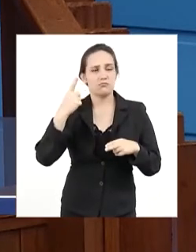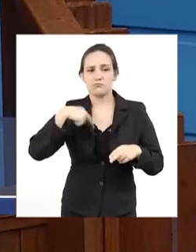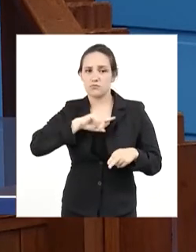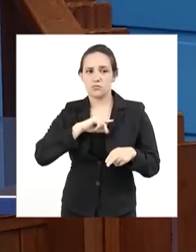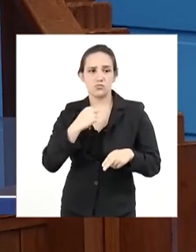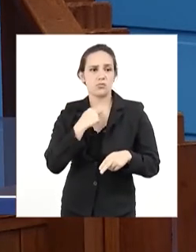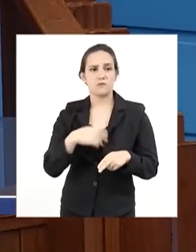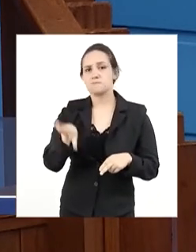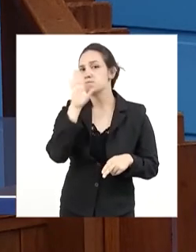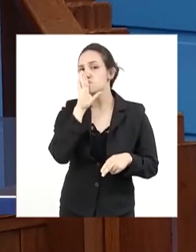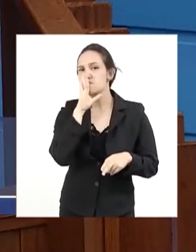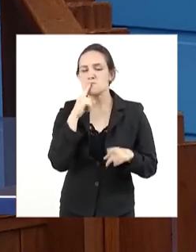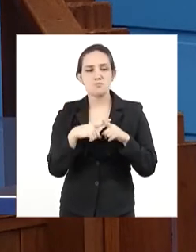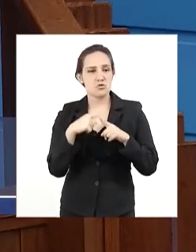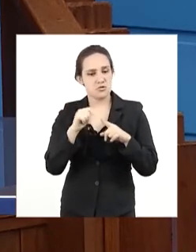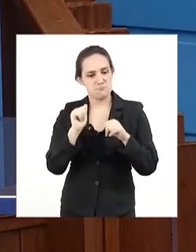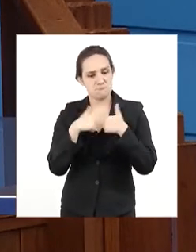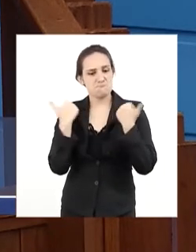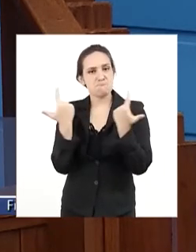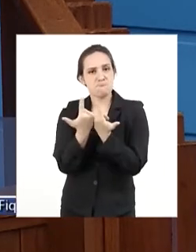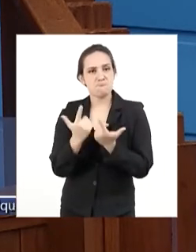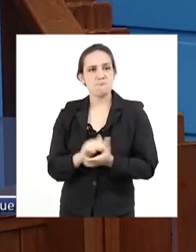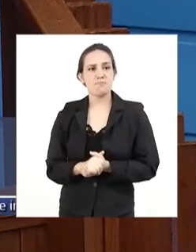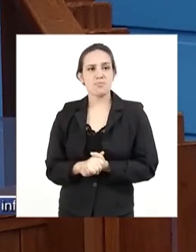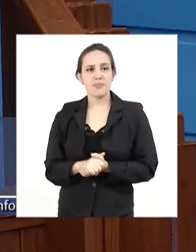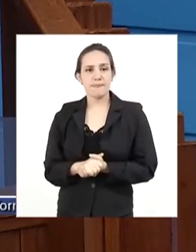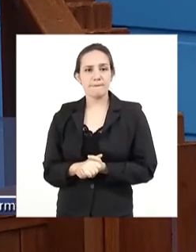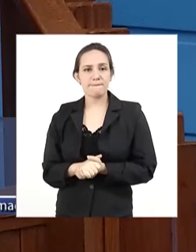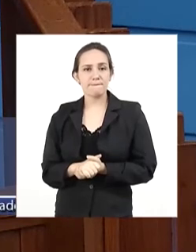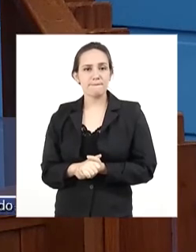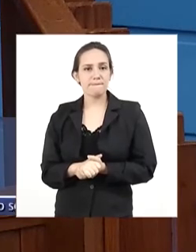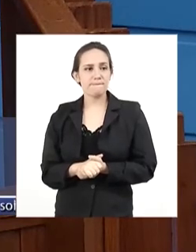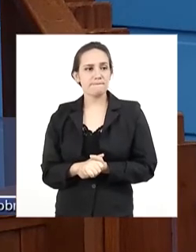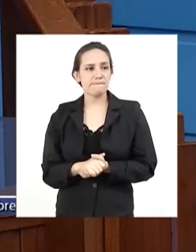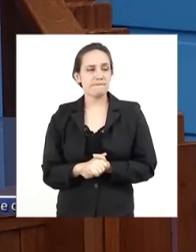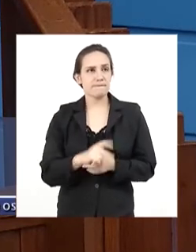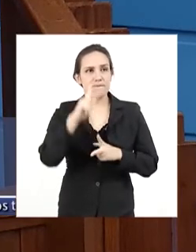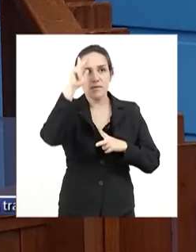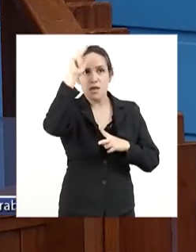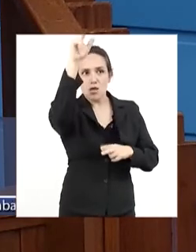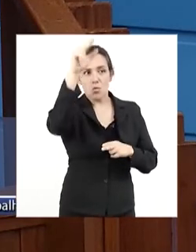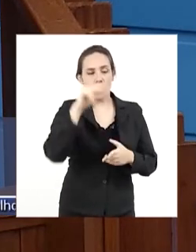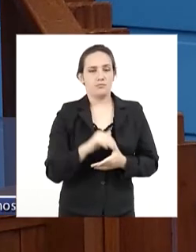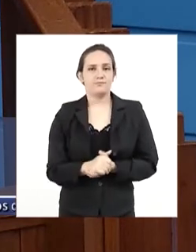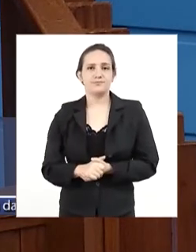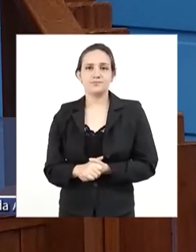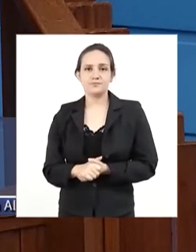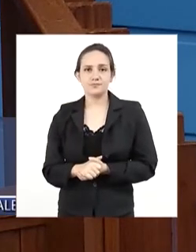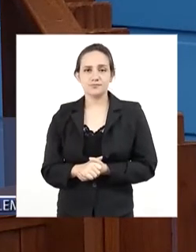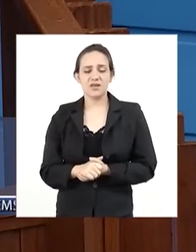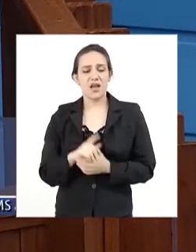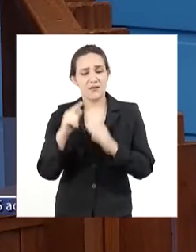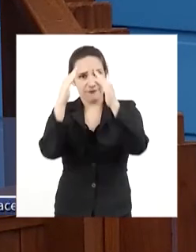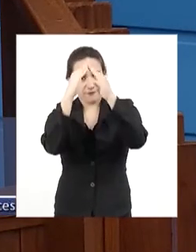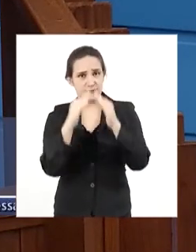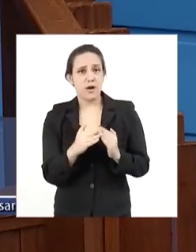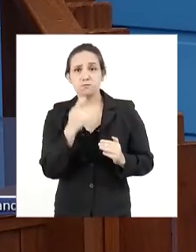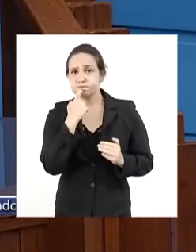de uma Assembleia Legislativa, cor irmã da nossa, vizinha.